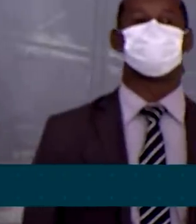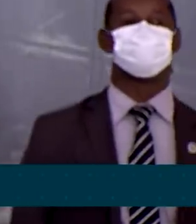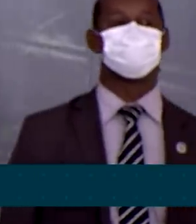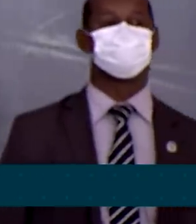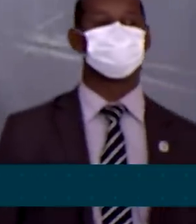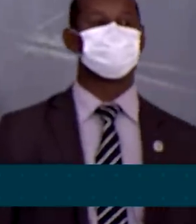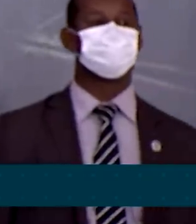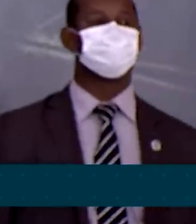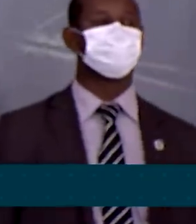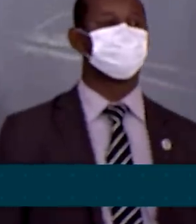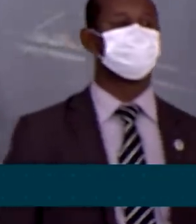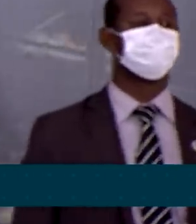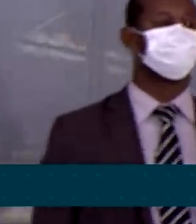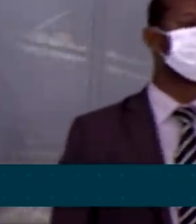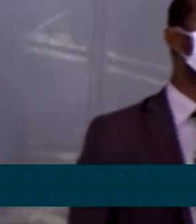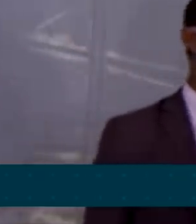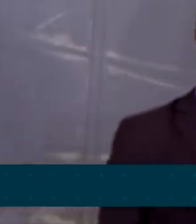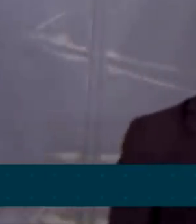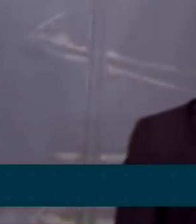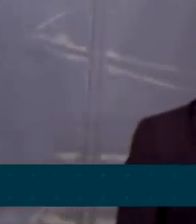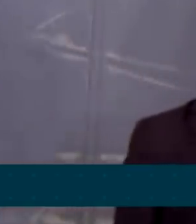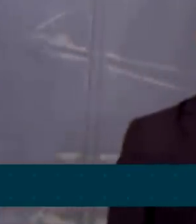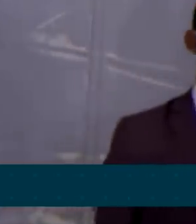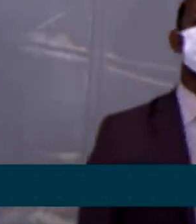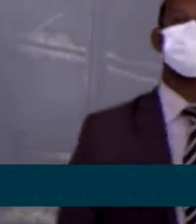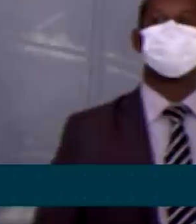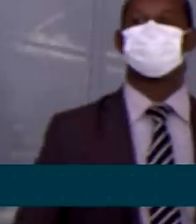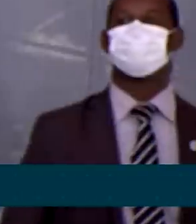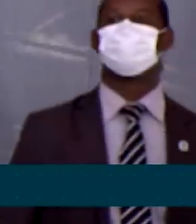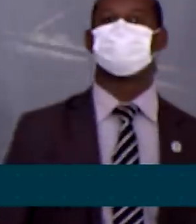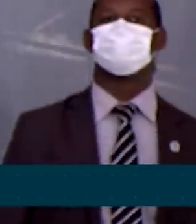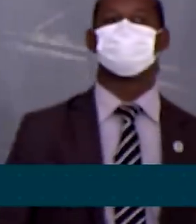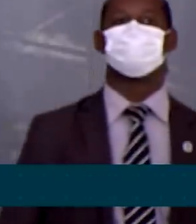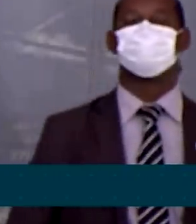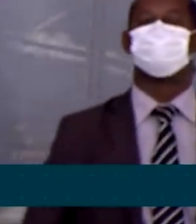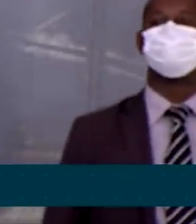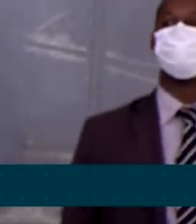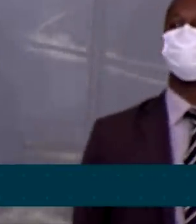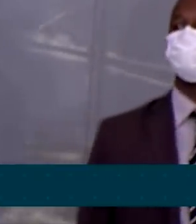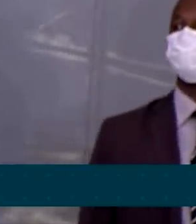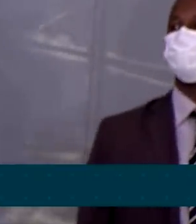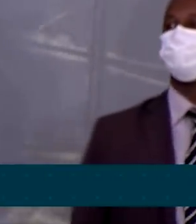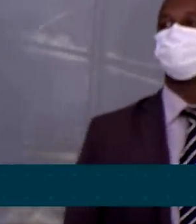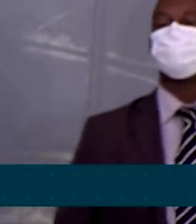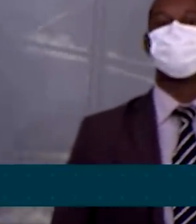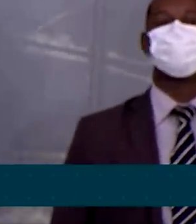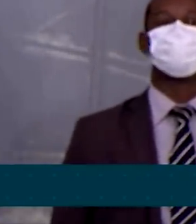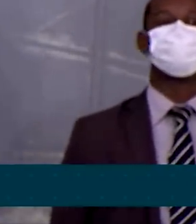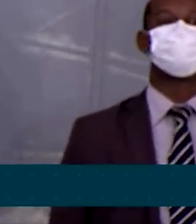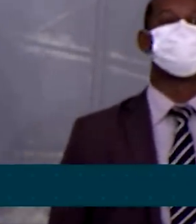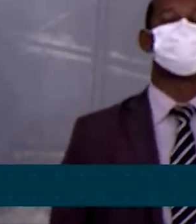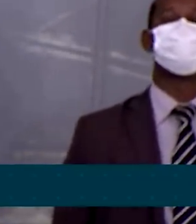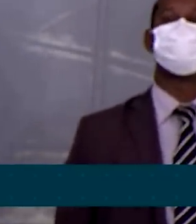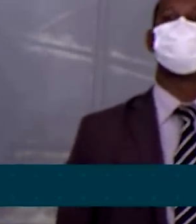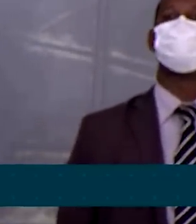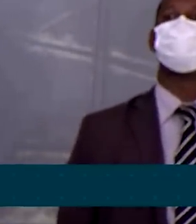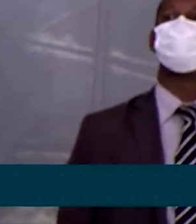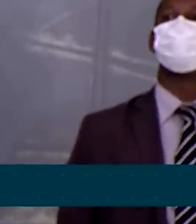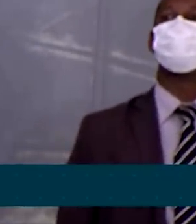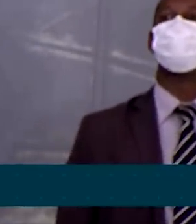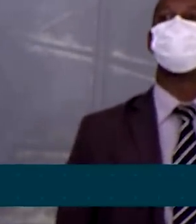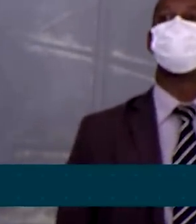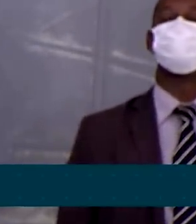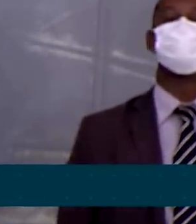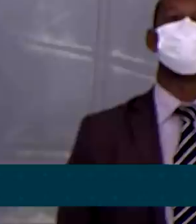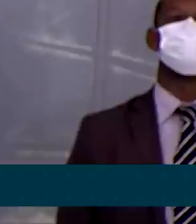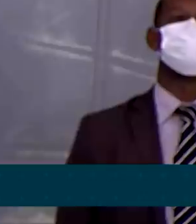o recorde de bens apreendidos do crime organizado na história da PF. De igual sorte, no combate ao tráfico de drogas, também batemos